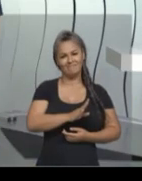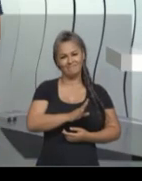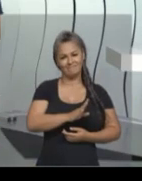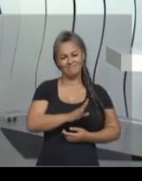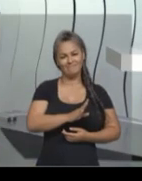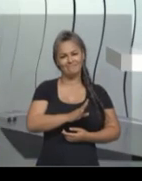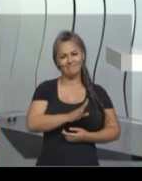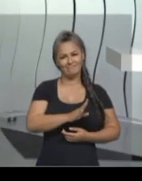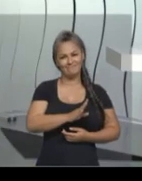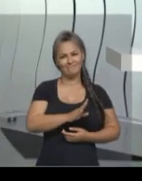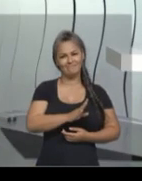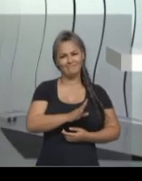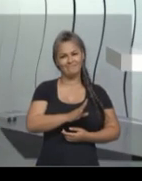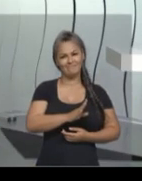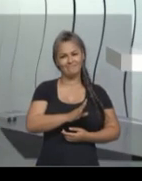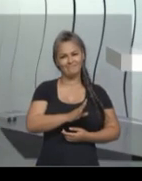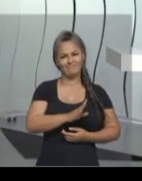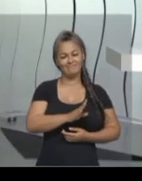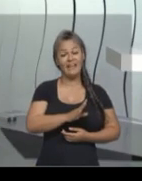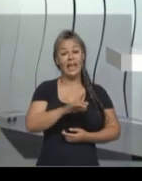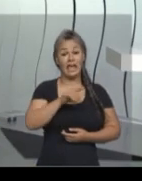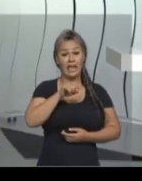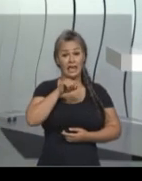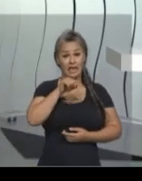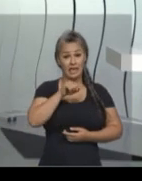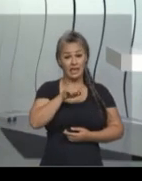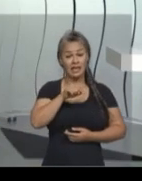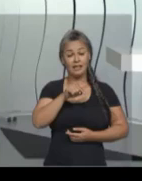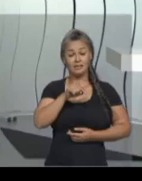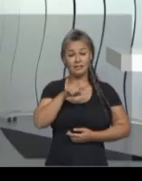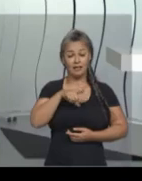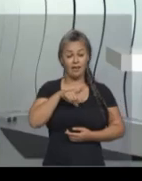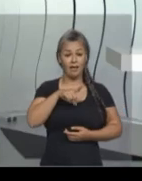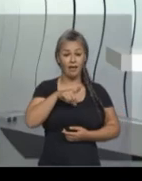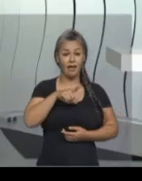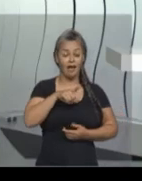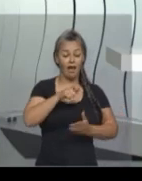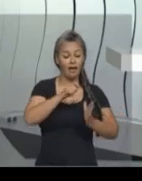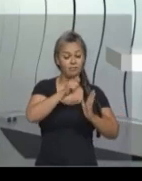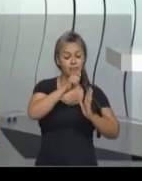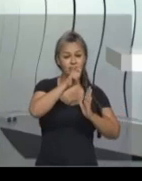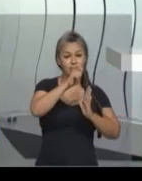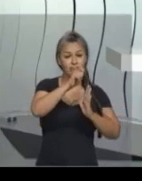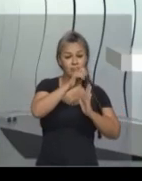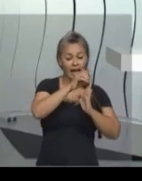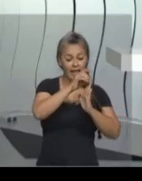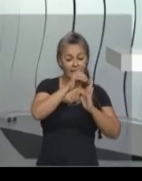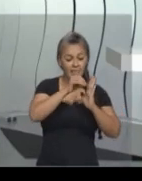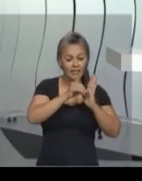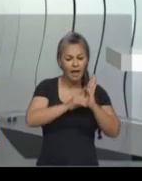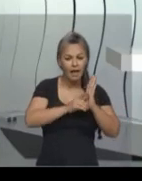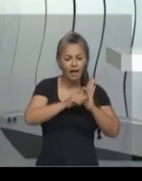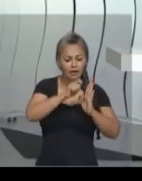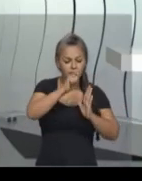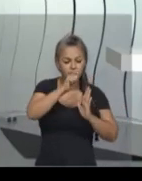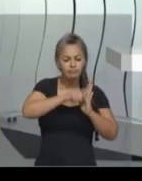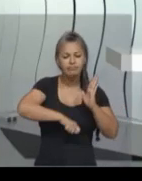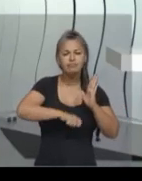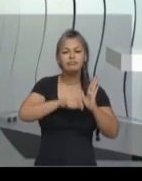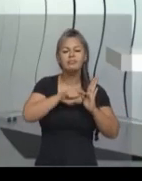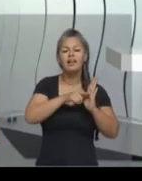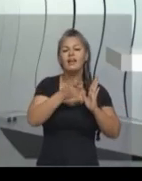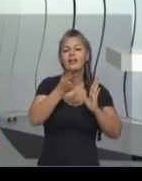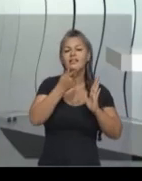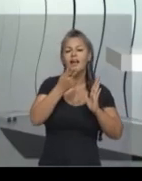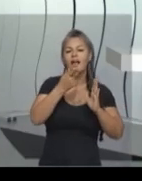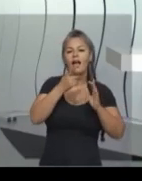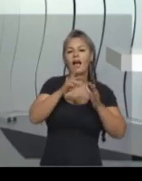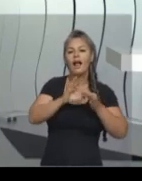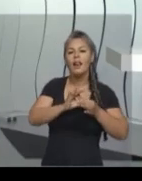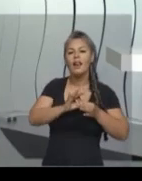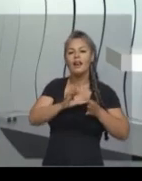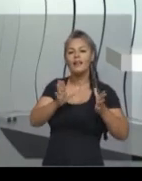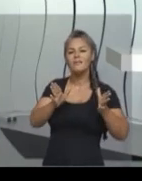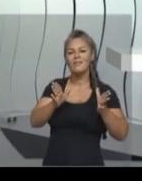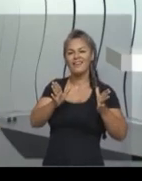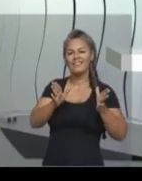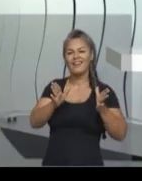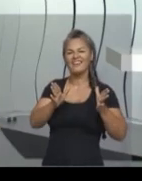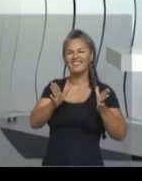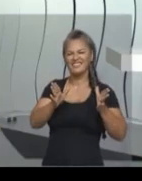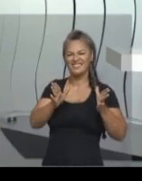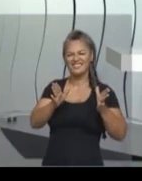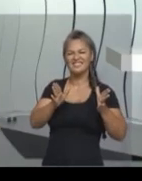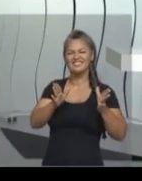de abertura dos portos. Esse decreto já começou a favorecer a